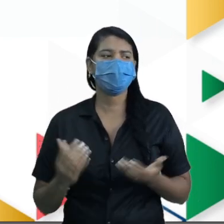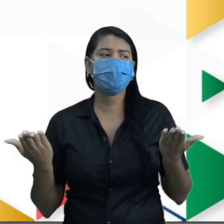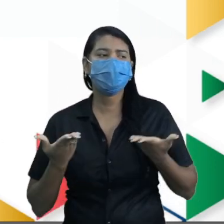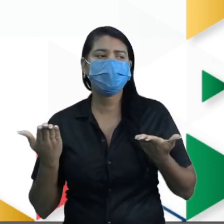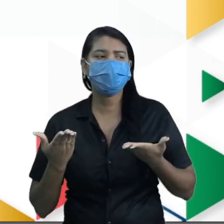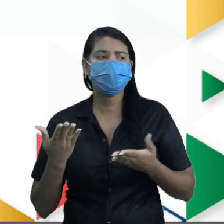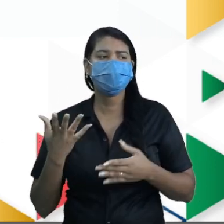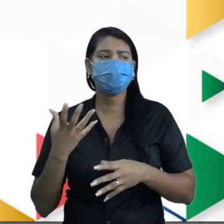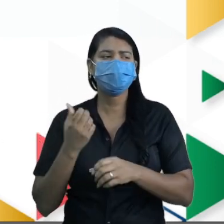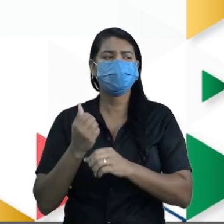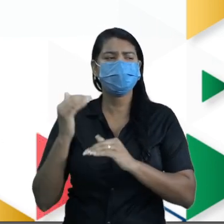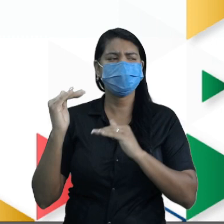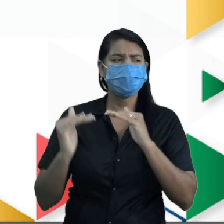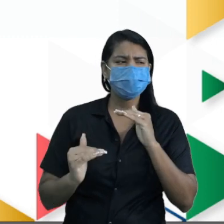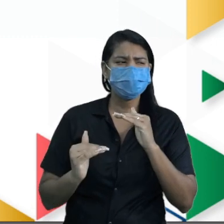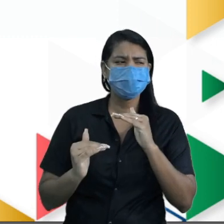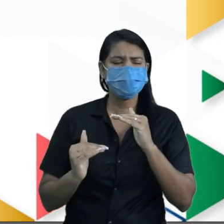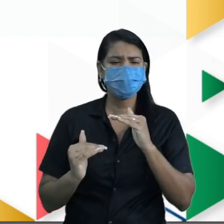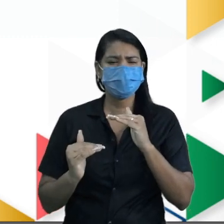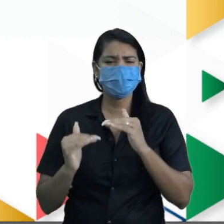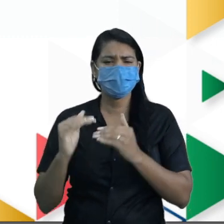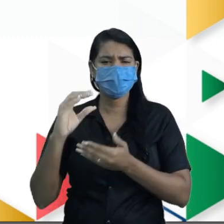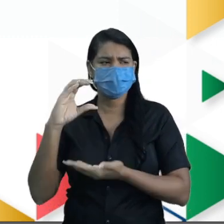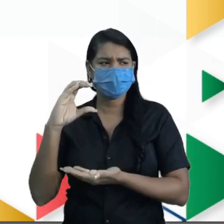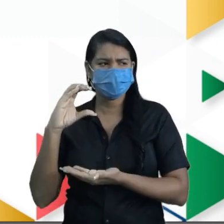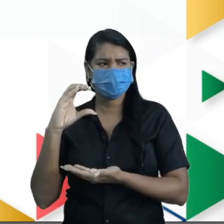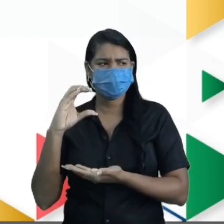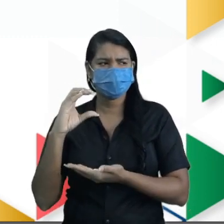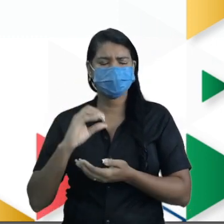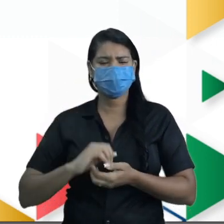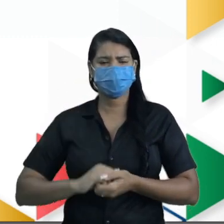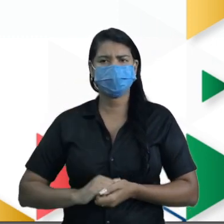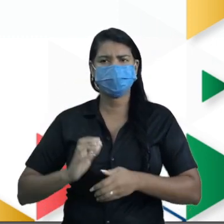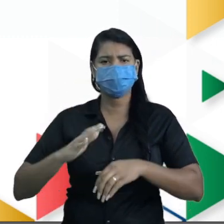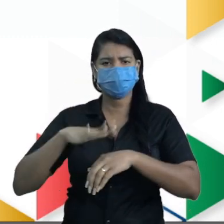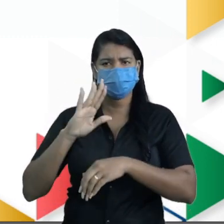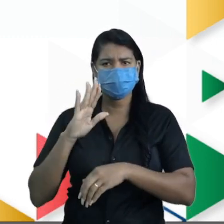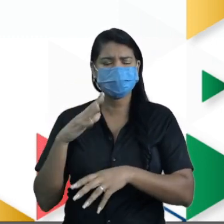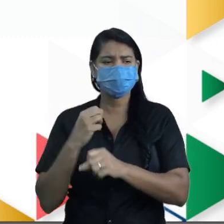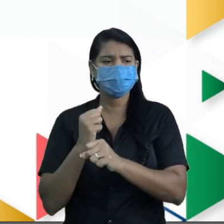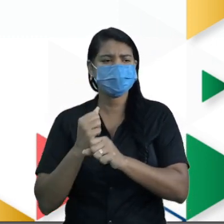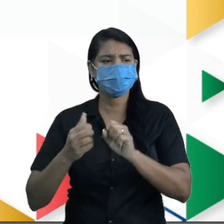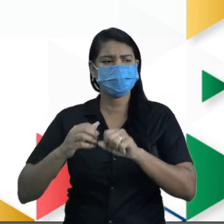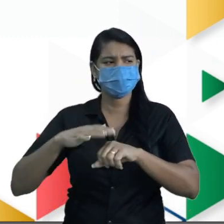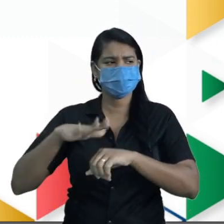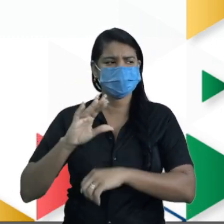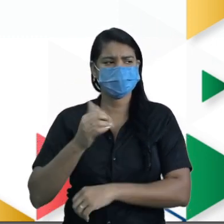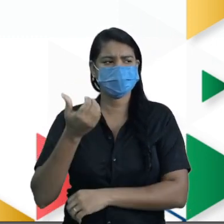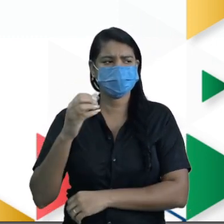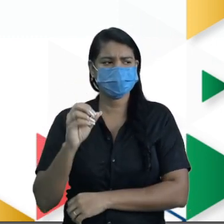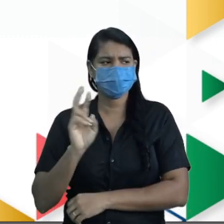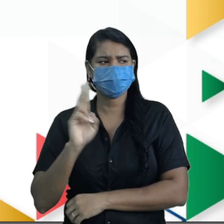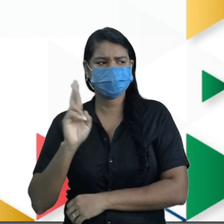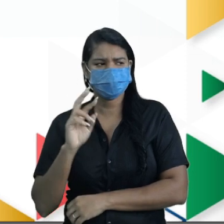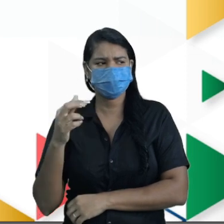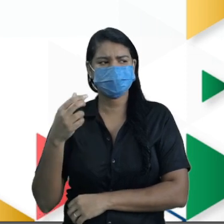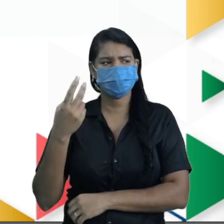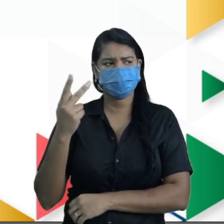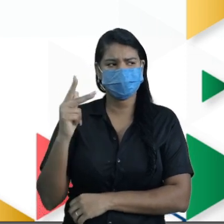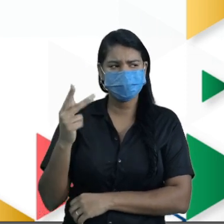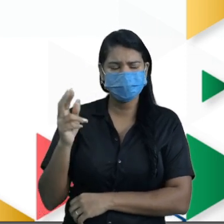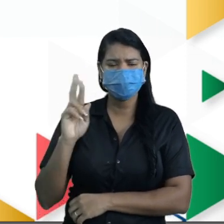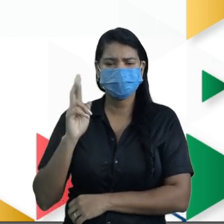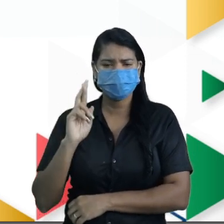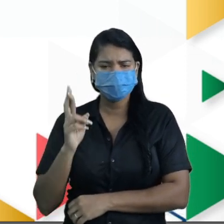de notas tem menos? Item C. A. Há mais notas de R$10,00 do que notas de R$2,00 nesse